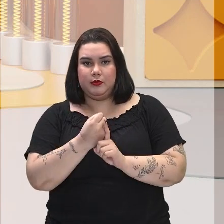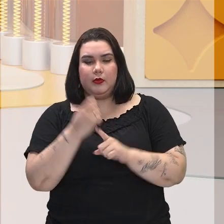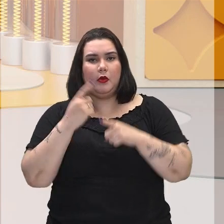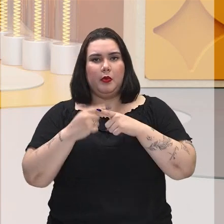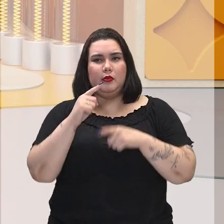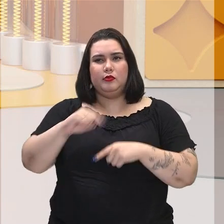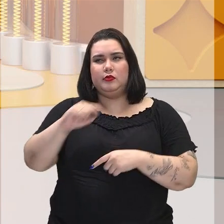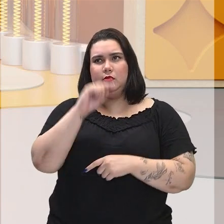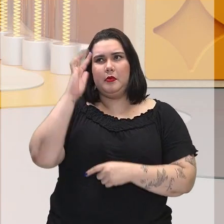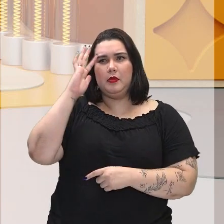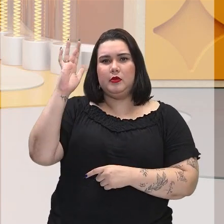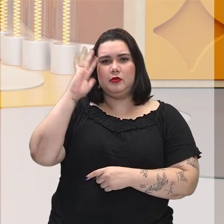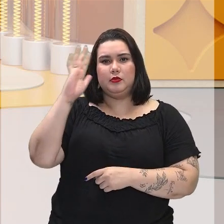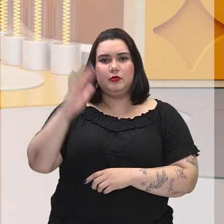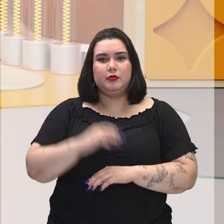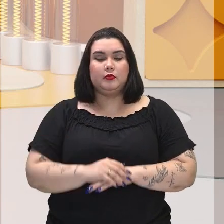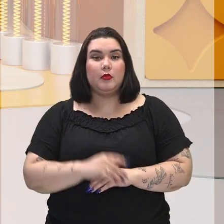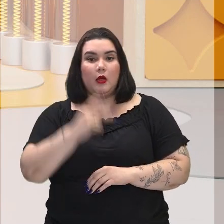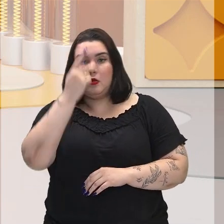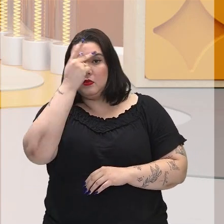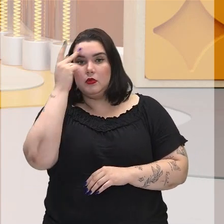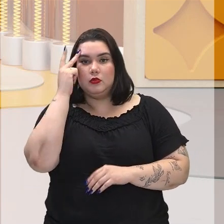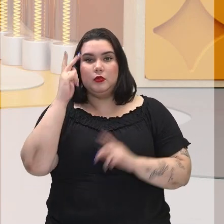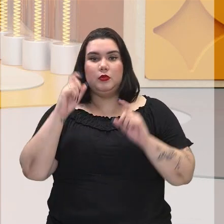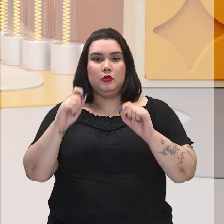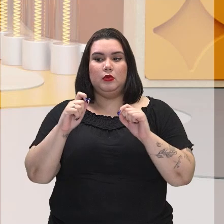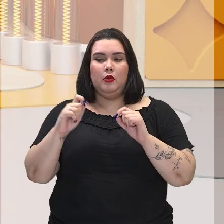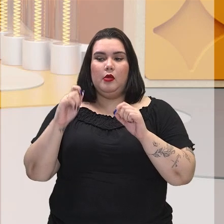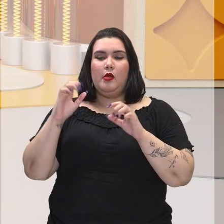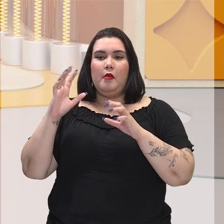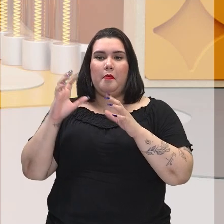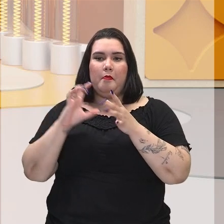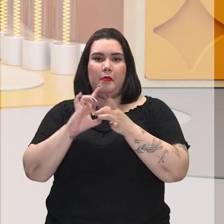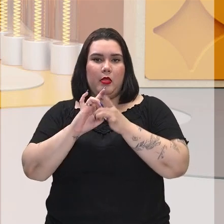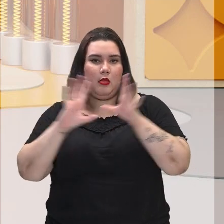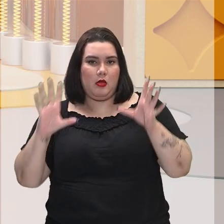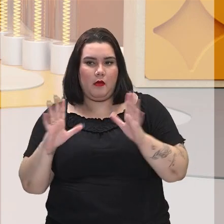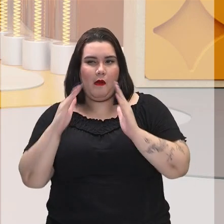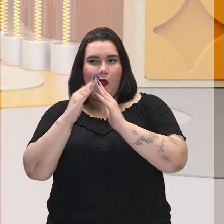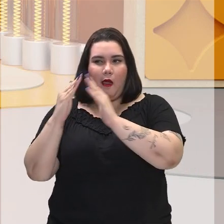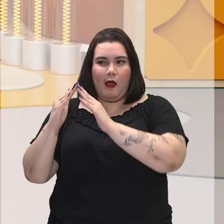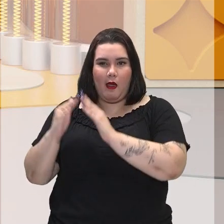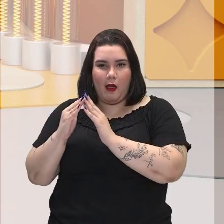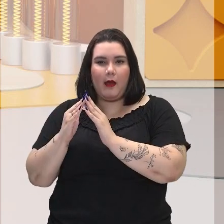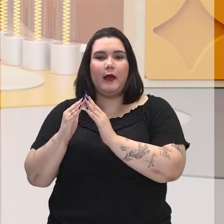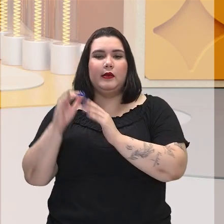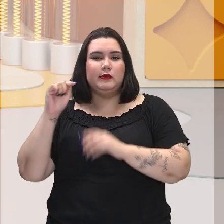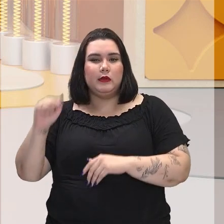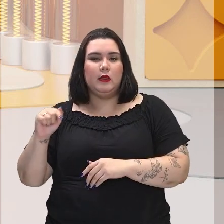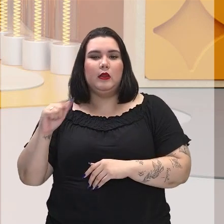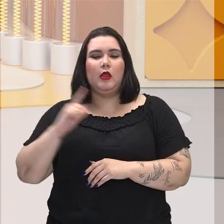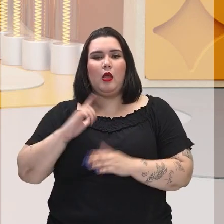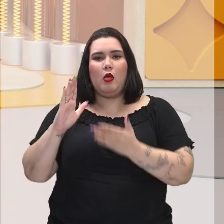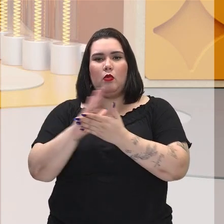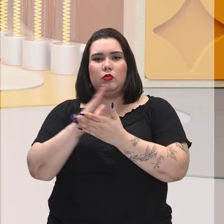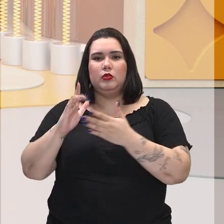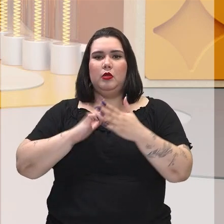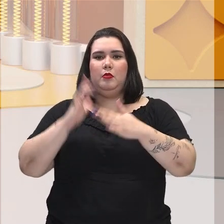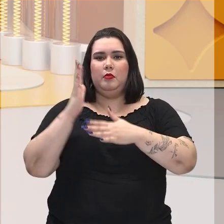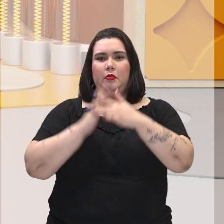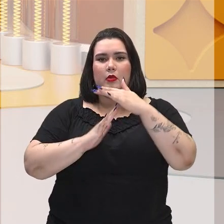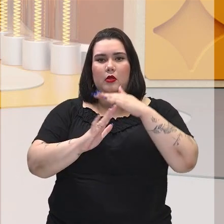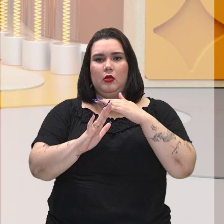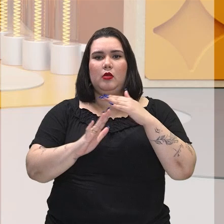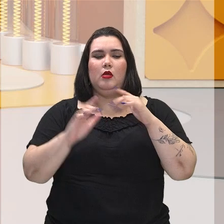imagina, pessoas que saíram de dentro das senzalas, de dentro das fazendas, que, mesmo que tenham migrado algumas para o meio